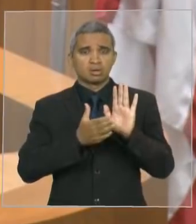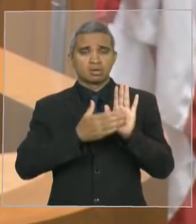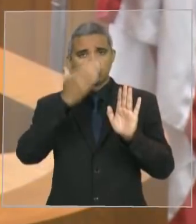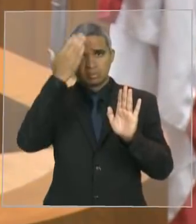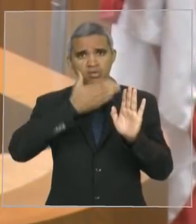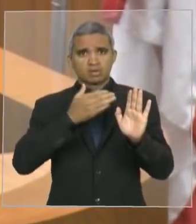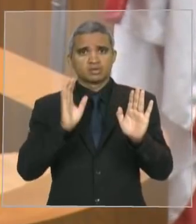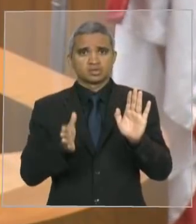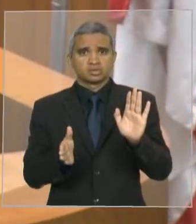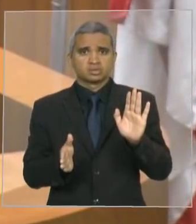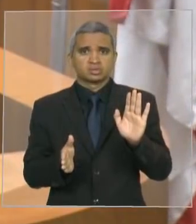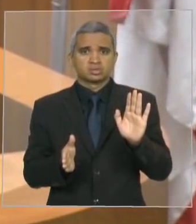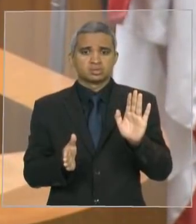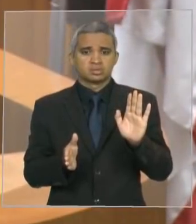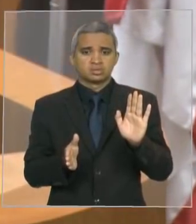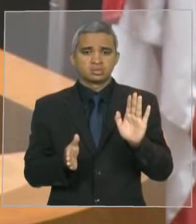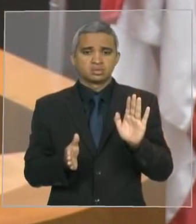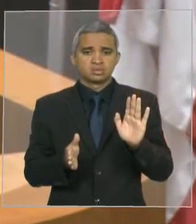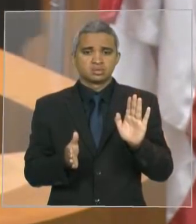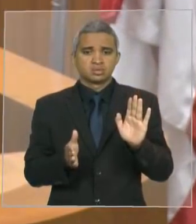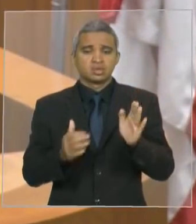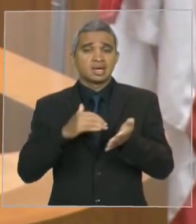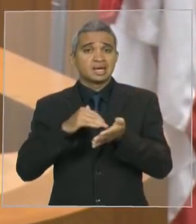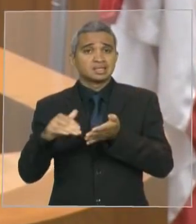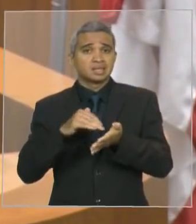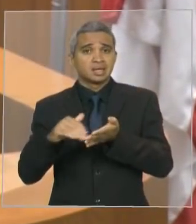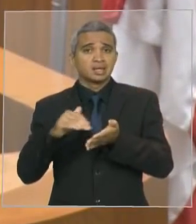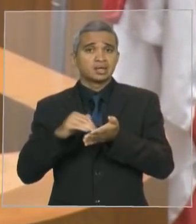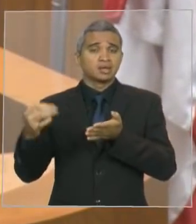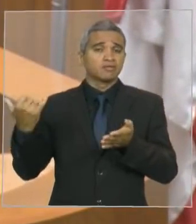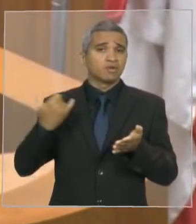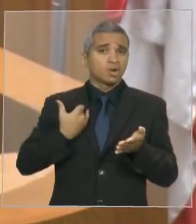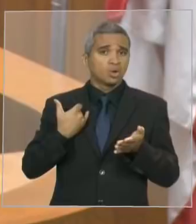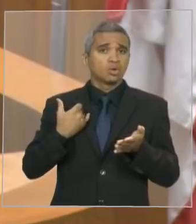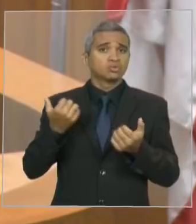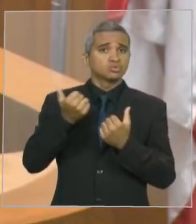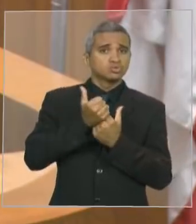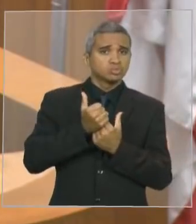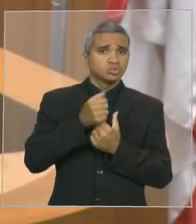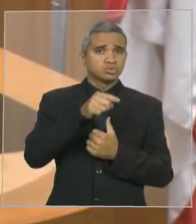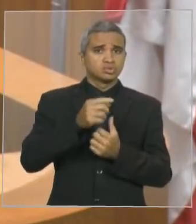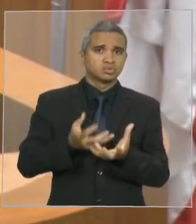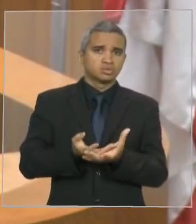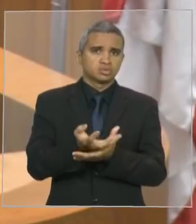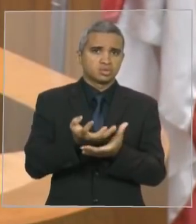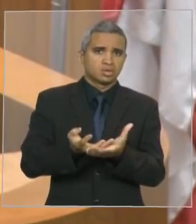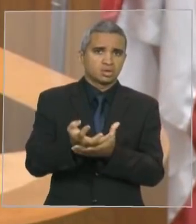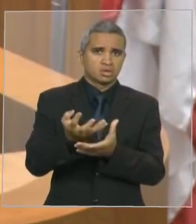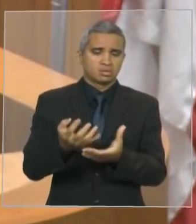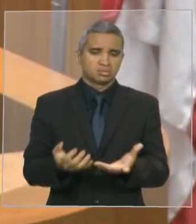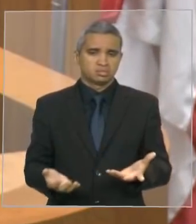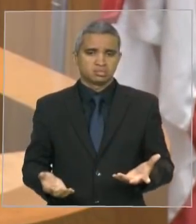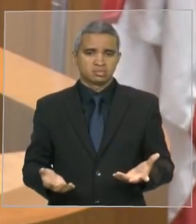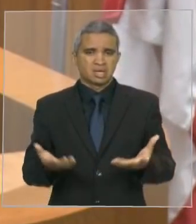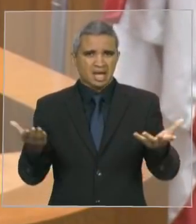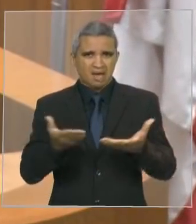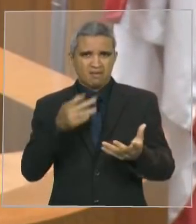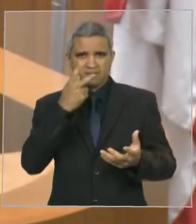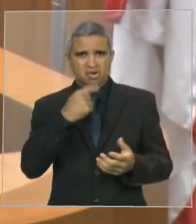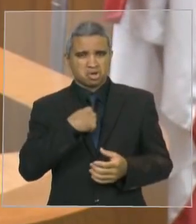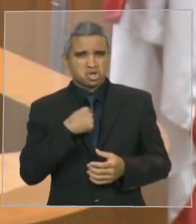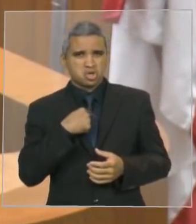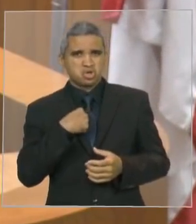orientado a mim pela Secretaria de Articulação Política. Não venham agora desmerecer o meu